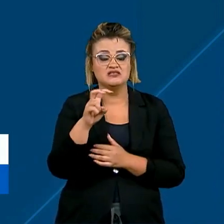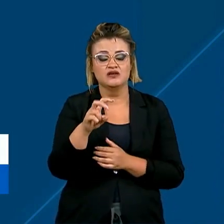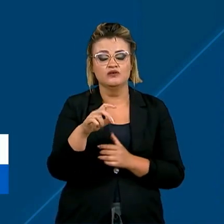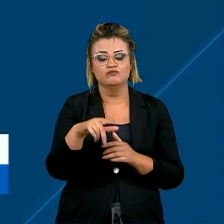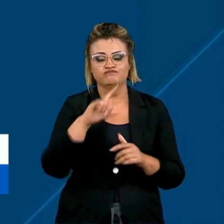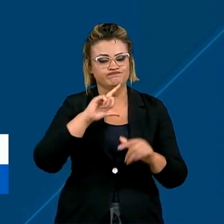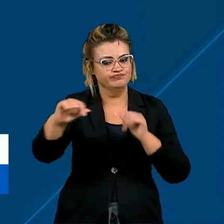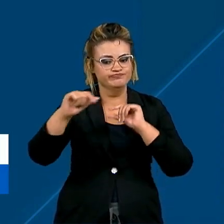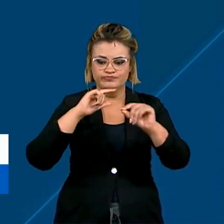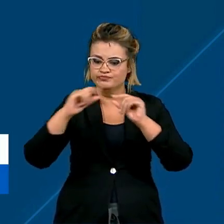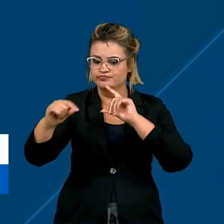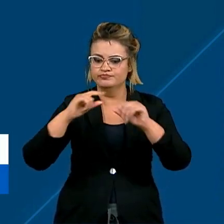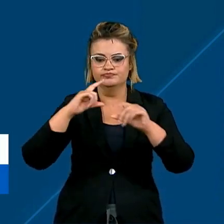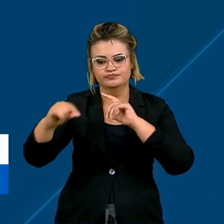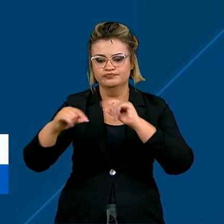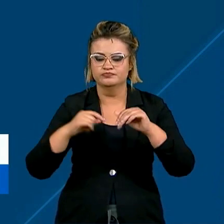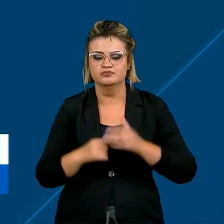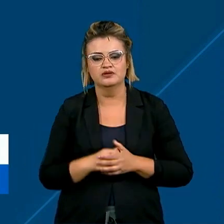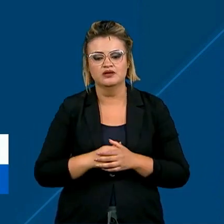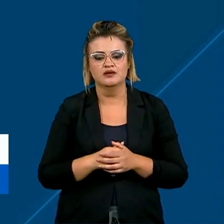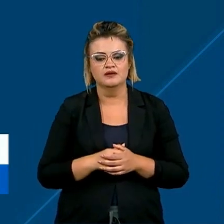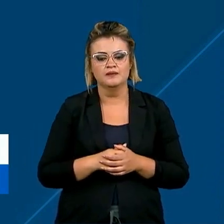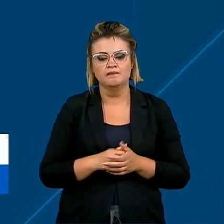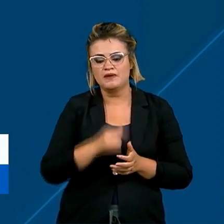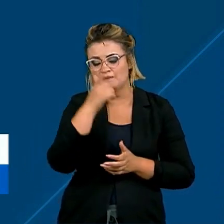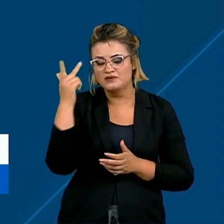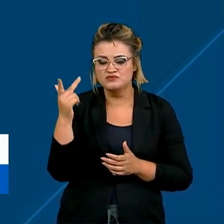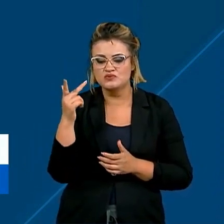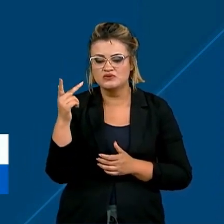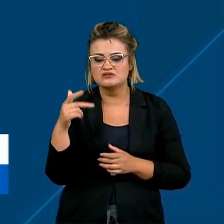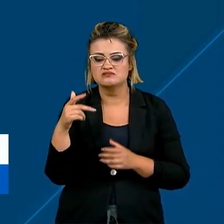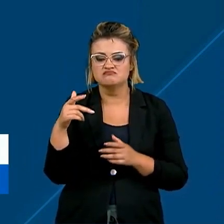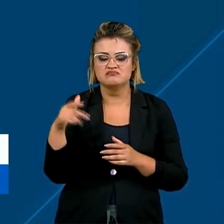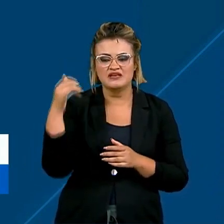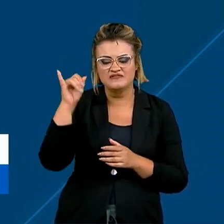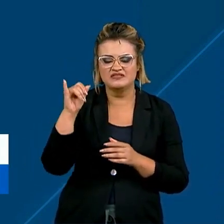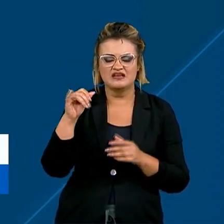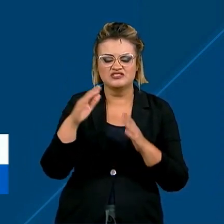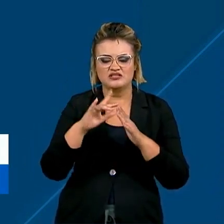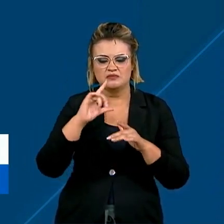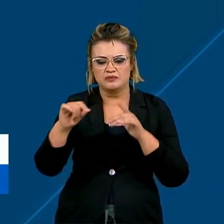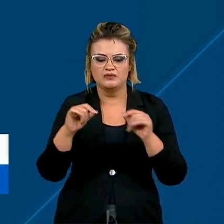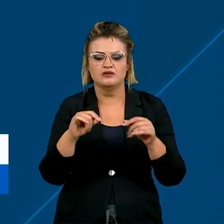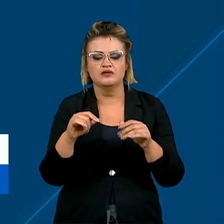emergenciais do município. Para diminuir o número de pessoas nas ruas, as aulas foram suspensas. removidas abrigos emergenciais